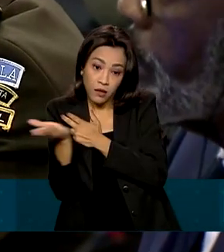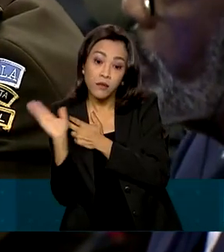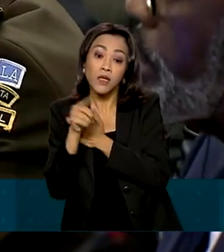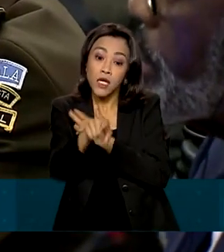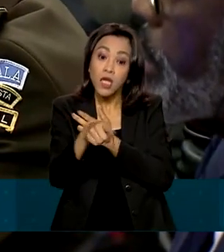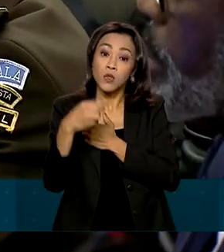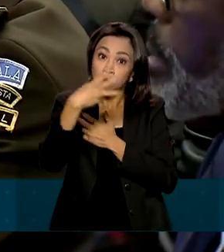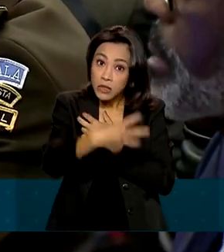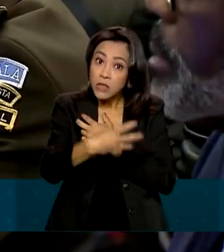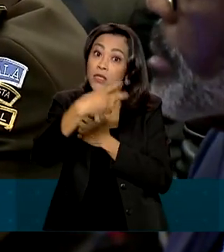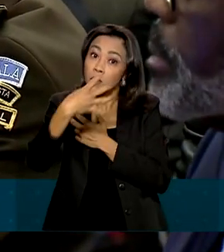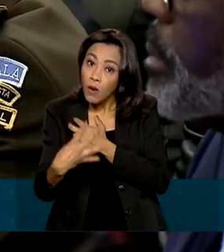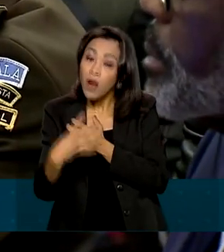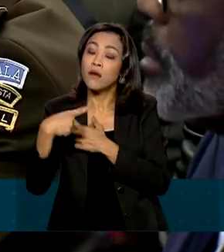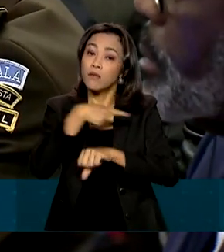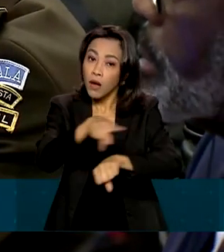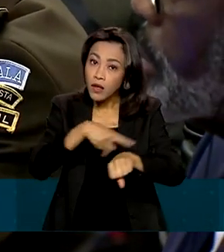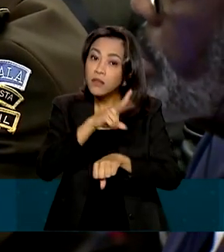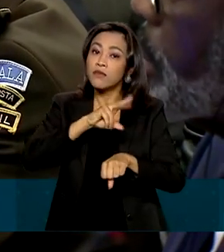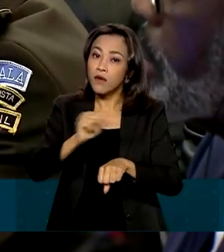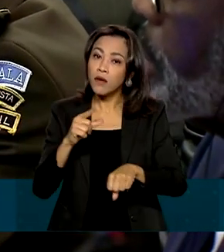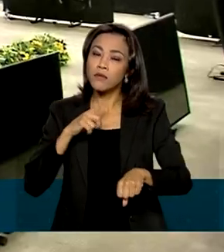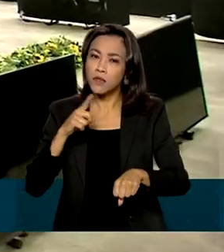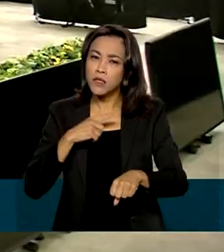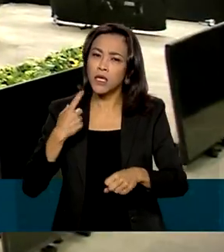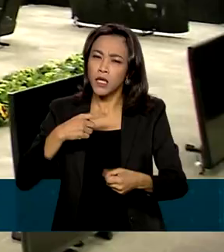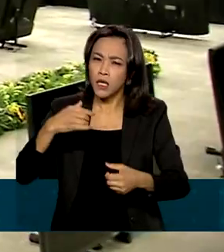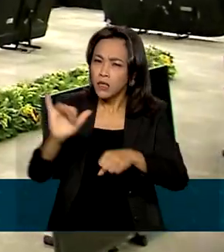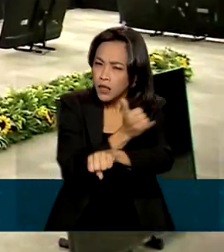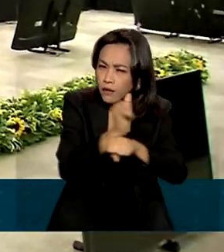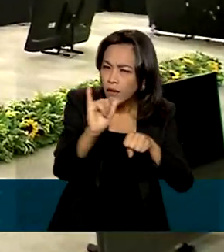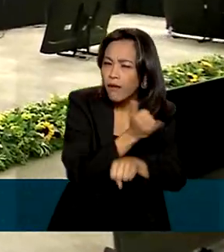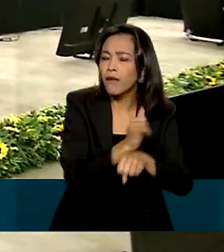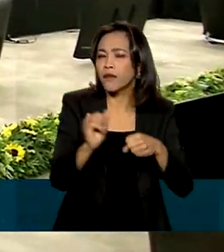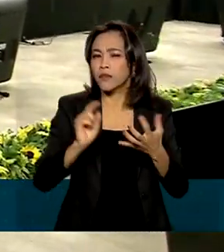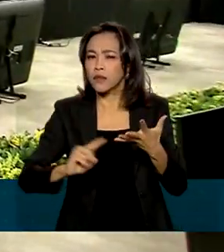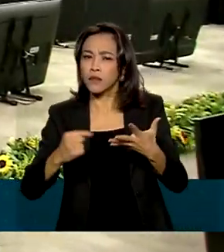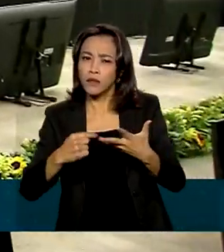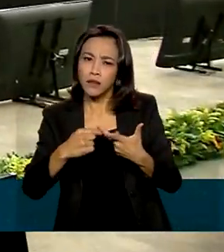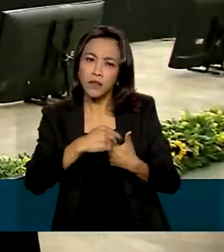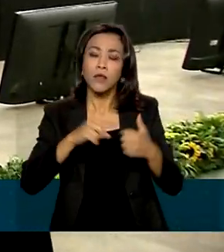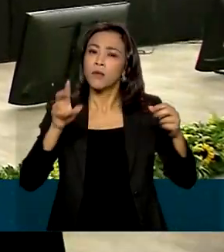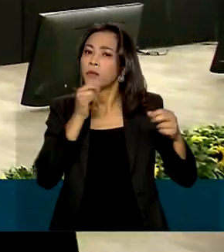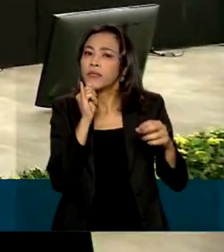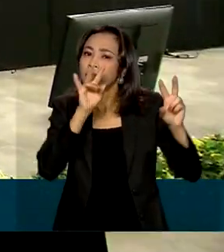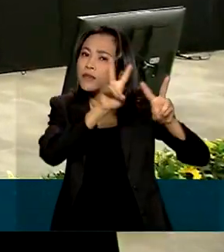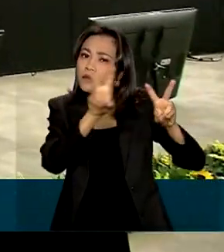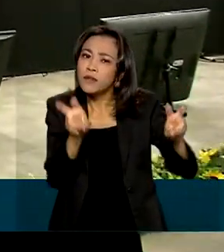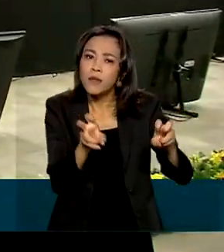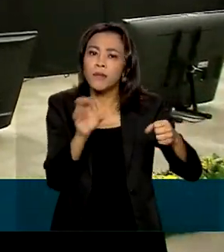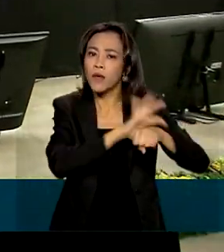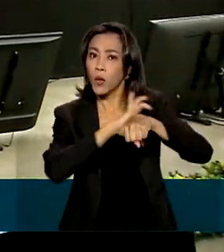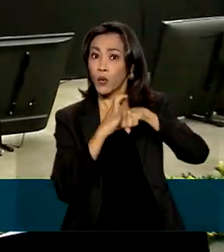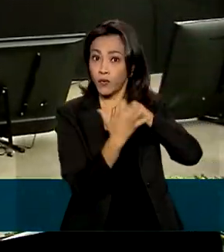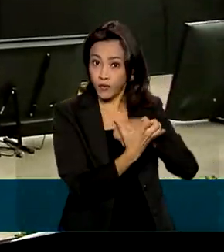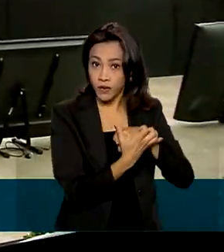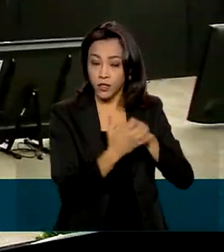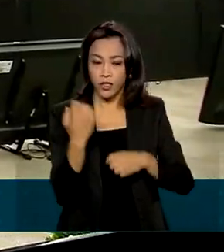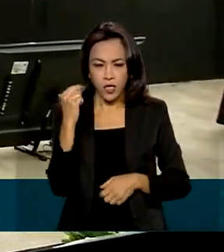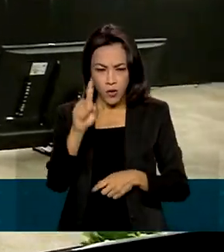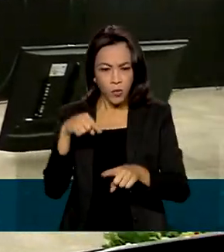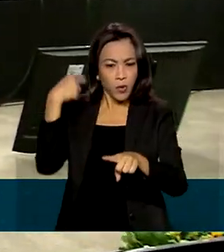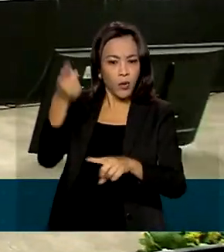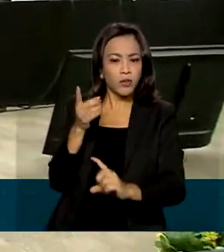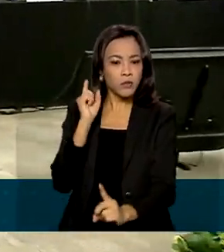que vão contribuir com medidas de contenção e mitigação de pandemias como a de covid-19. A próxima conferência de